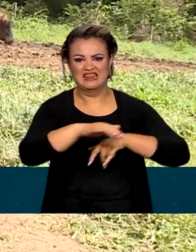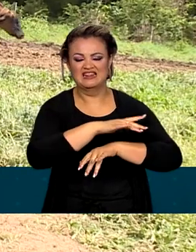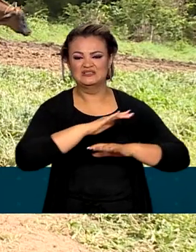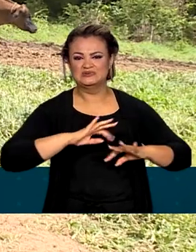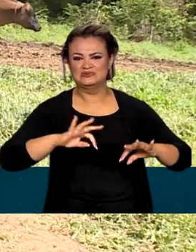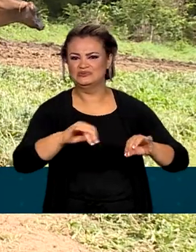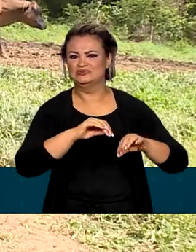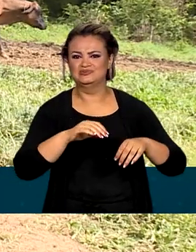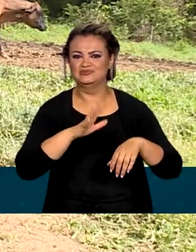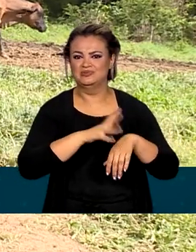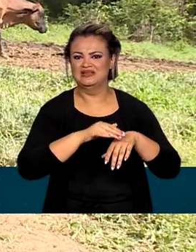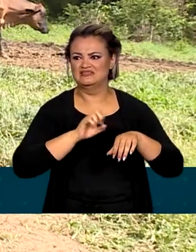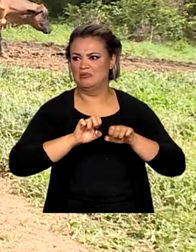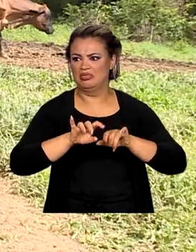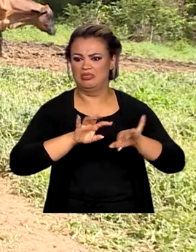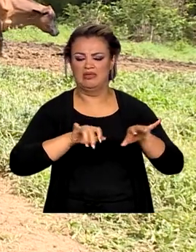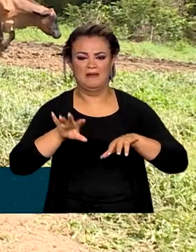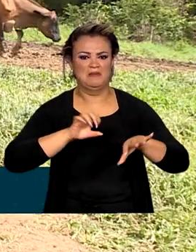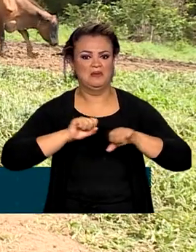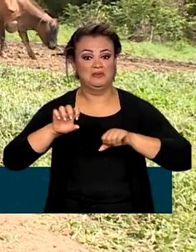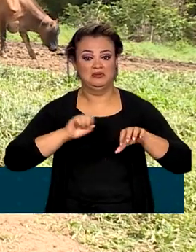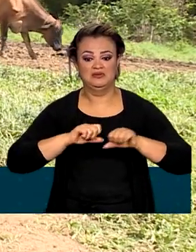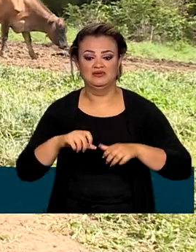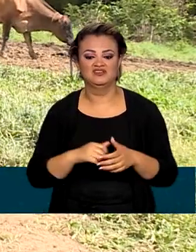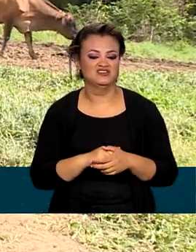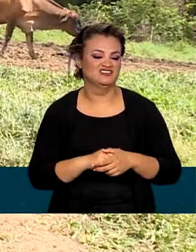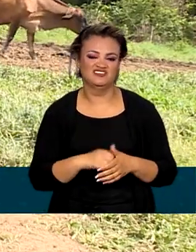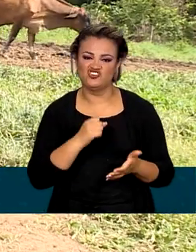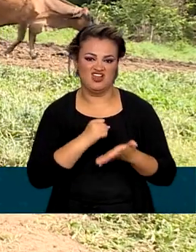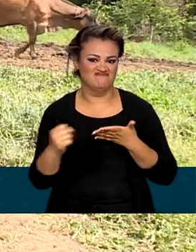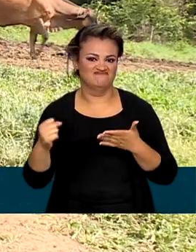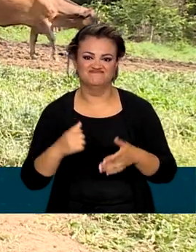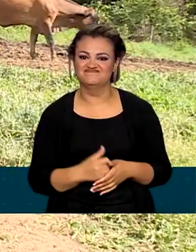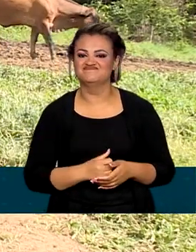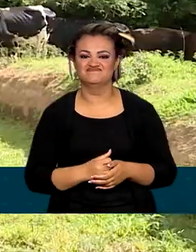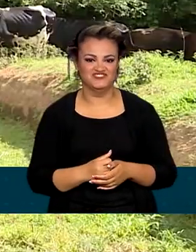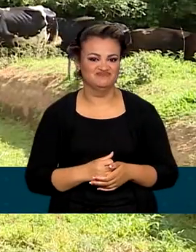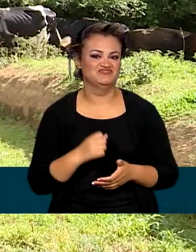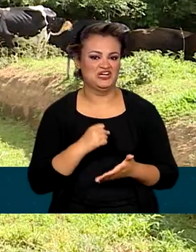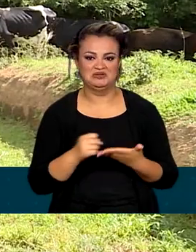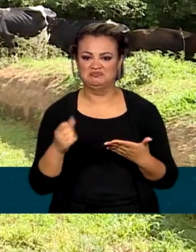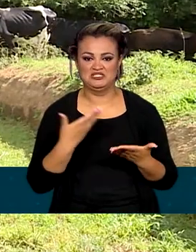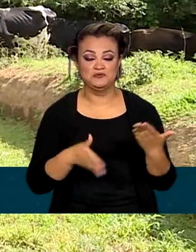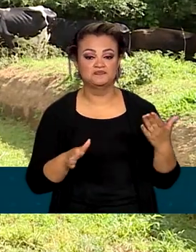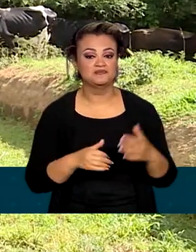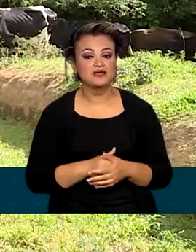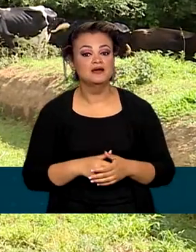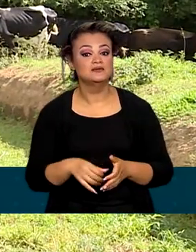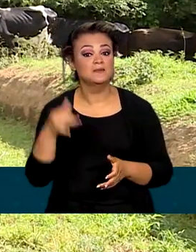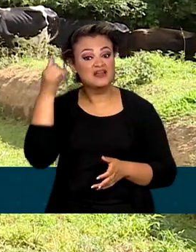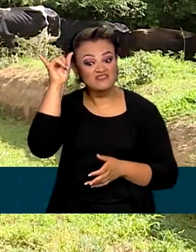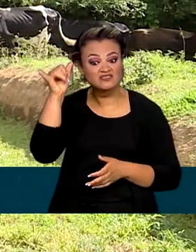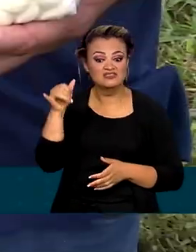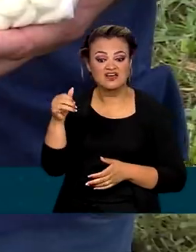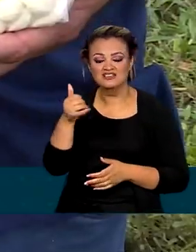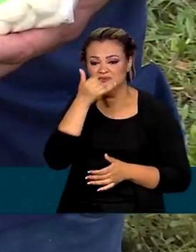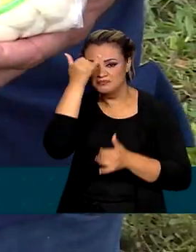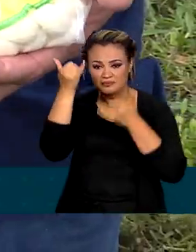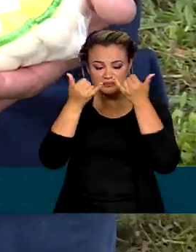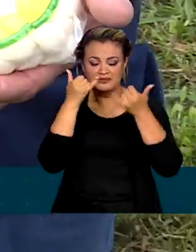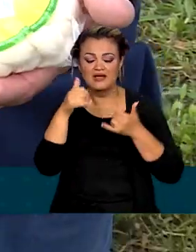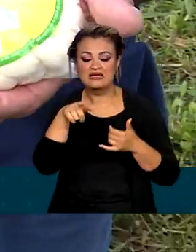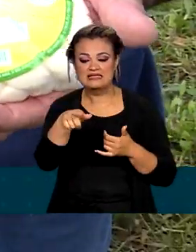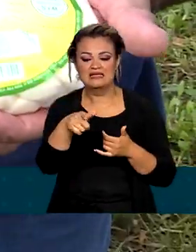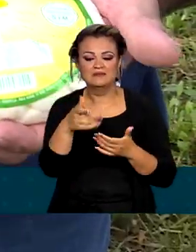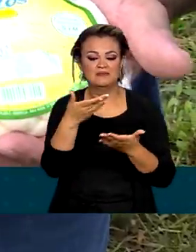se contamina rapidamente. E aí é descarte mesmo, total. Para não prejudicar a produção de queijos